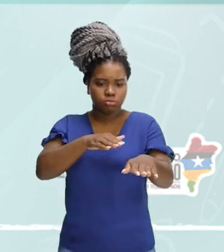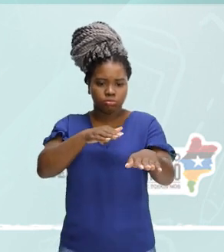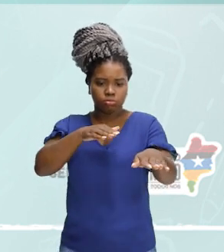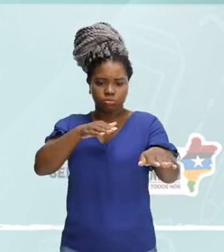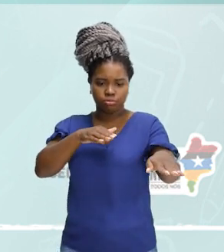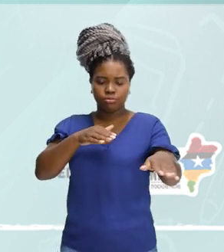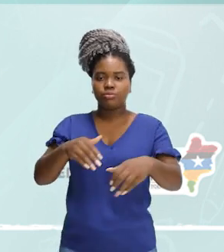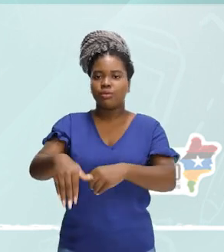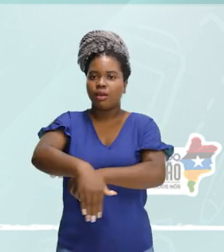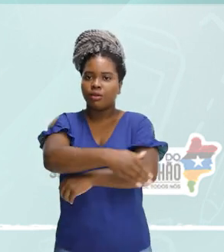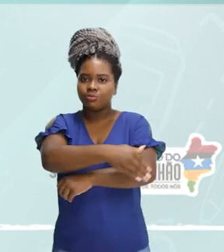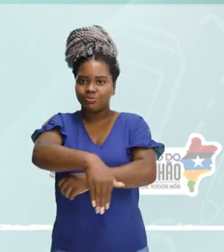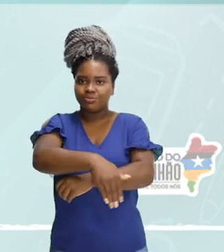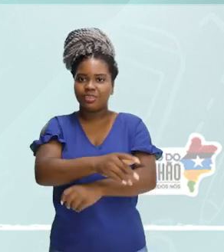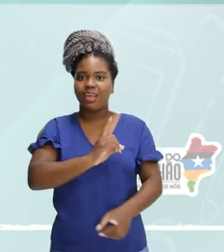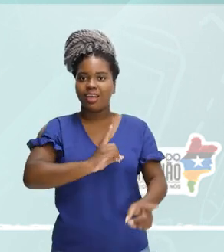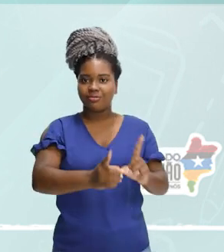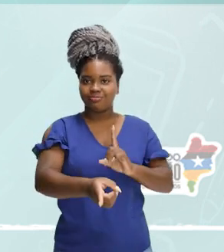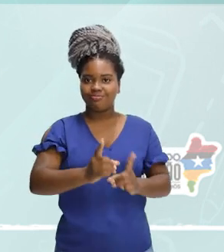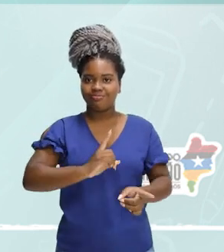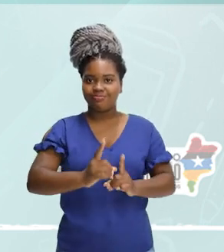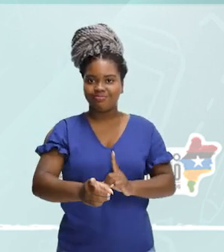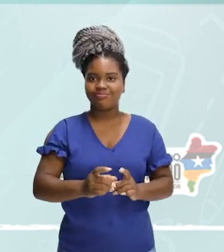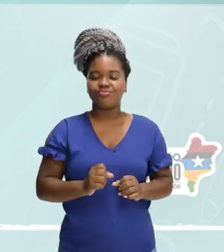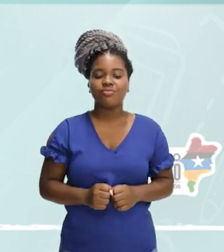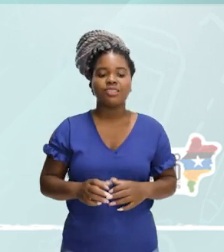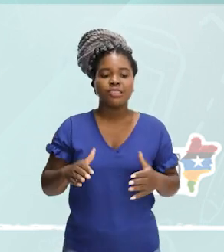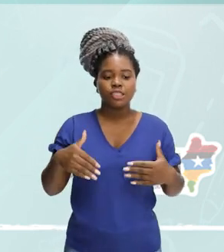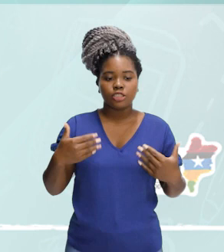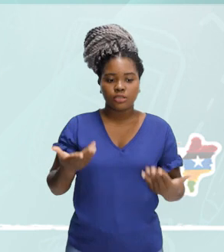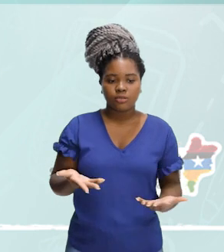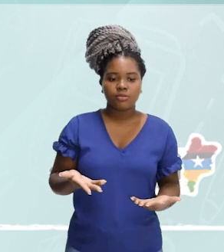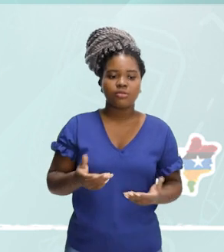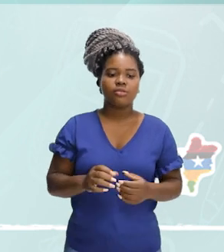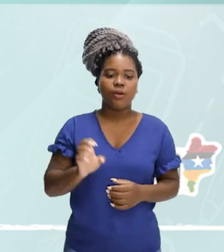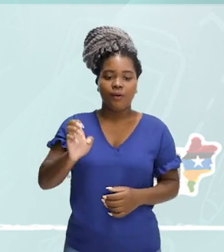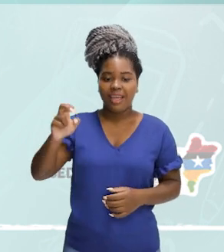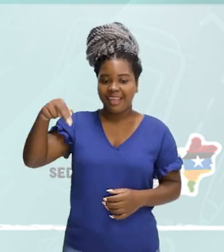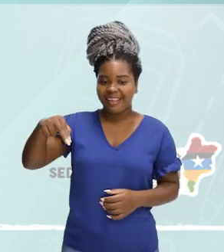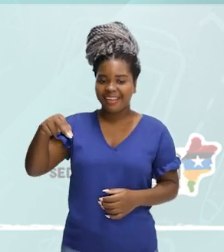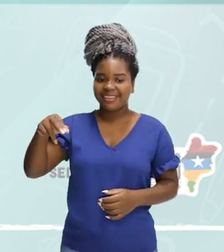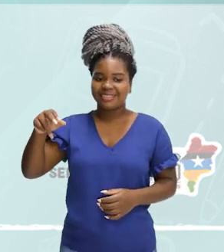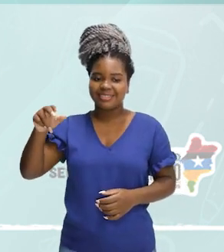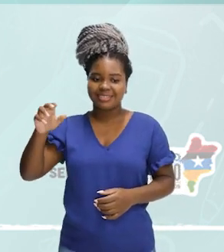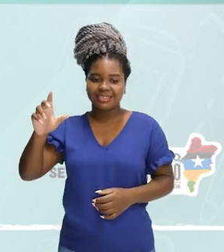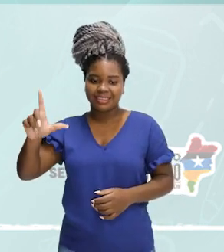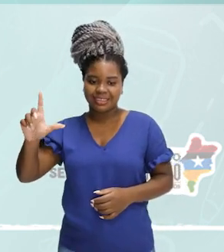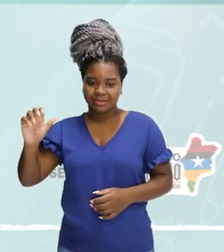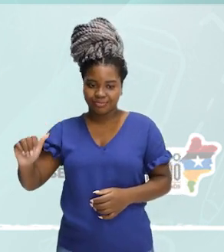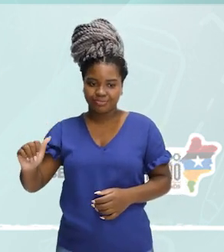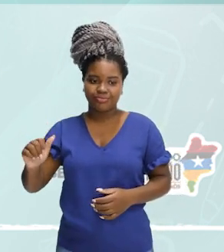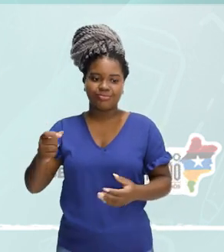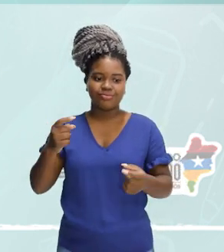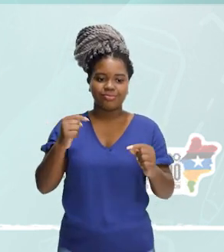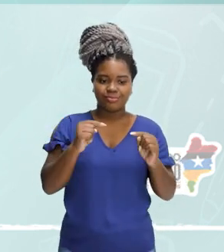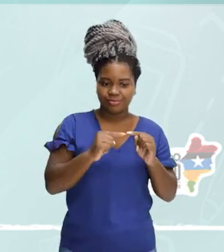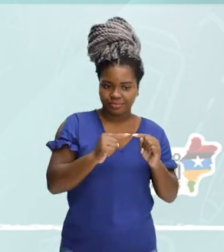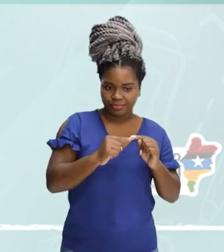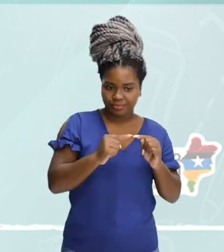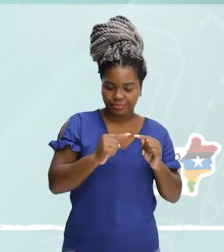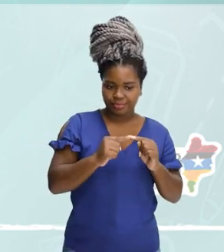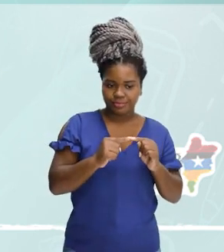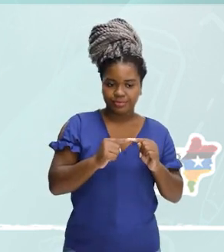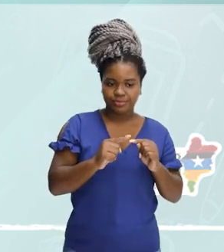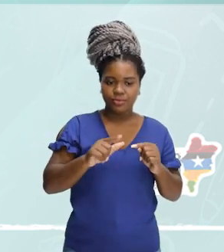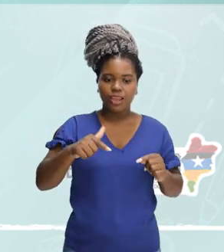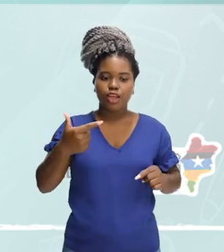rodovia. Ok? Então, en aquel, é a minha combinação. Vou